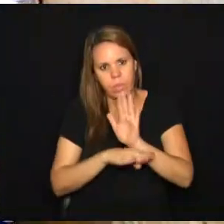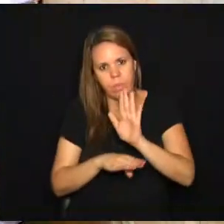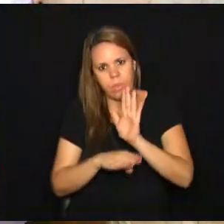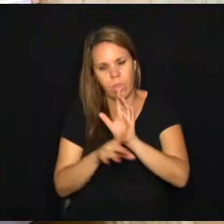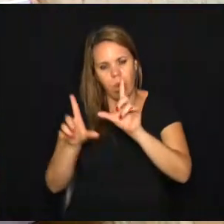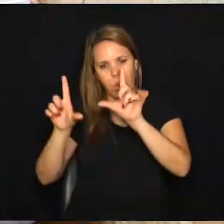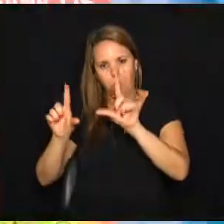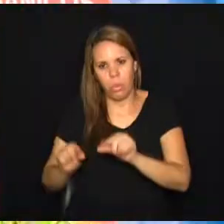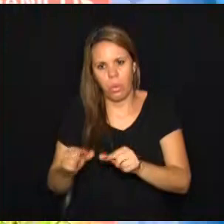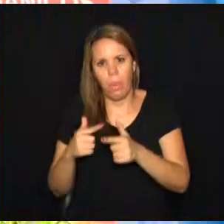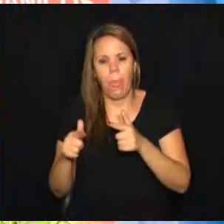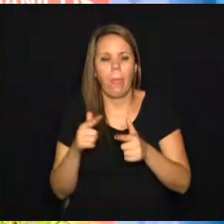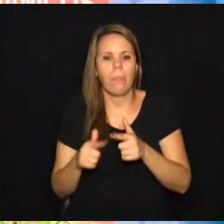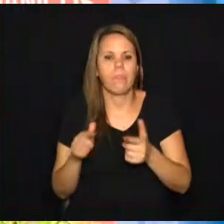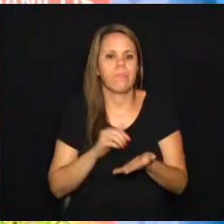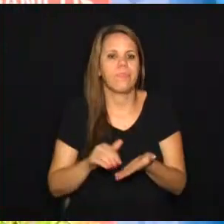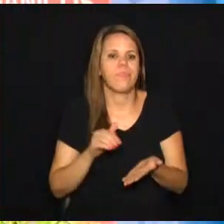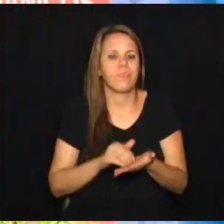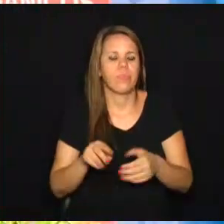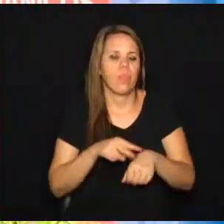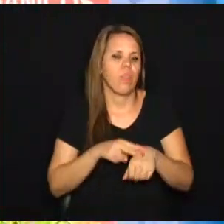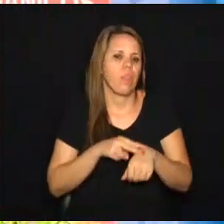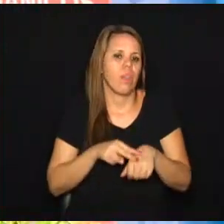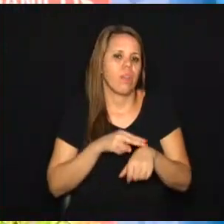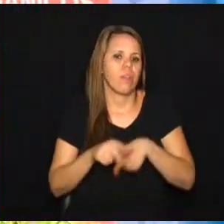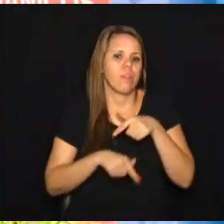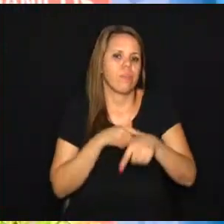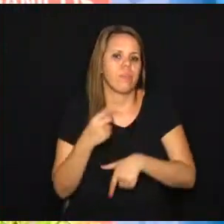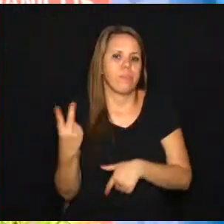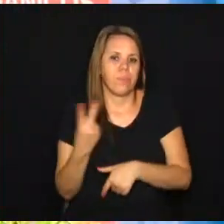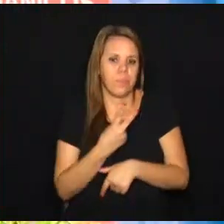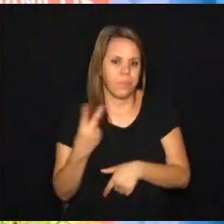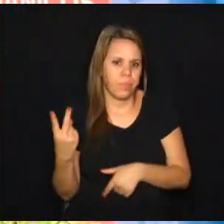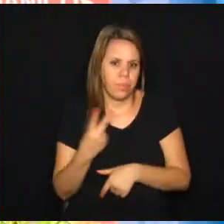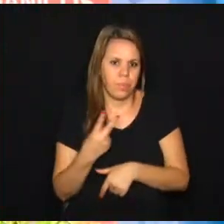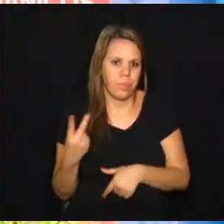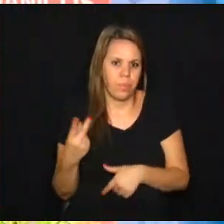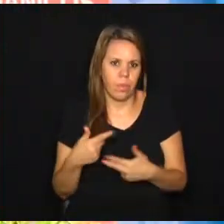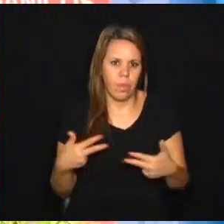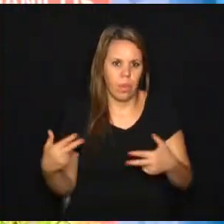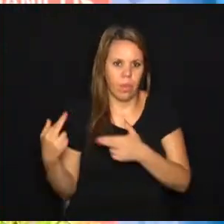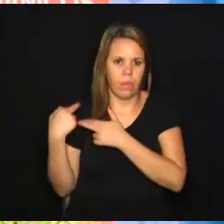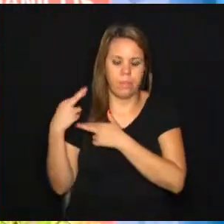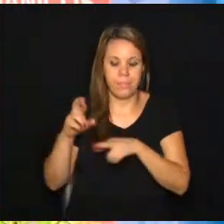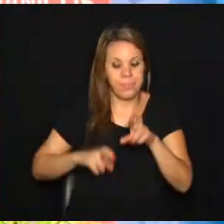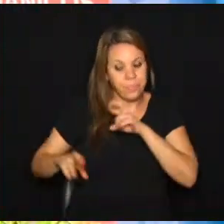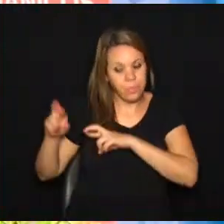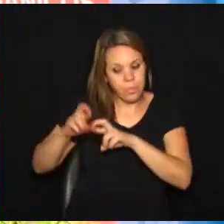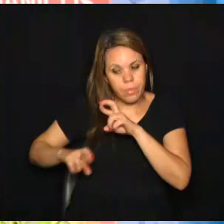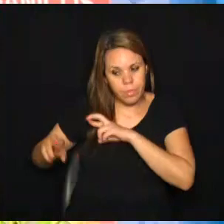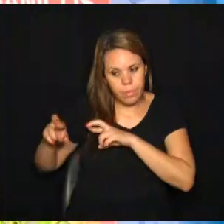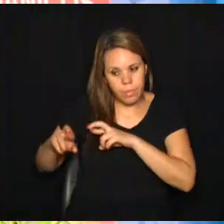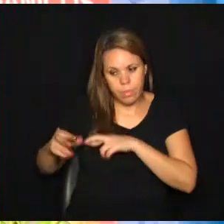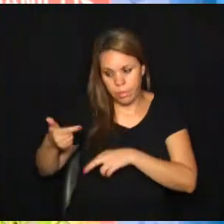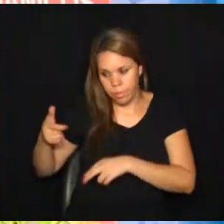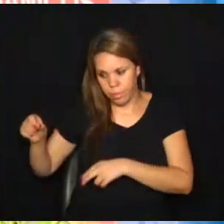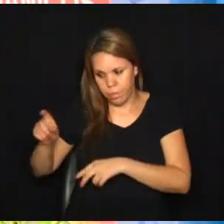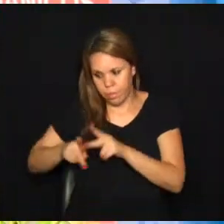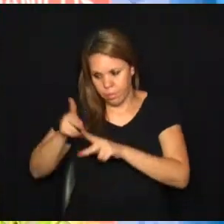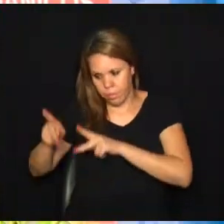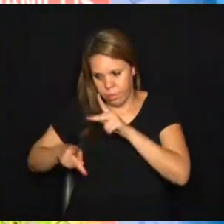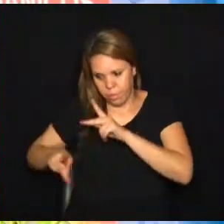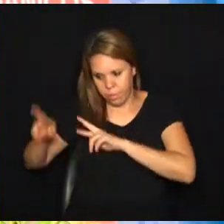amenizar o problema. A Secretaria do Verde trabalha em duas frentes, a frente da fiscalização, são 10 fiscais